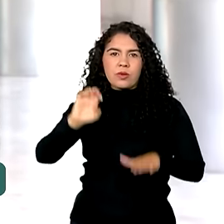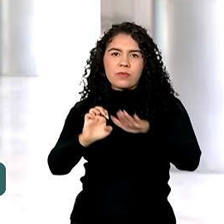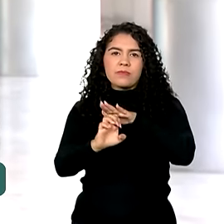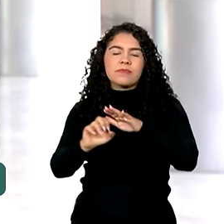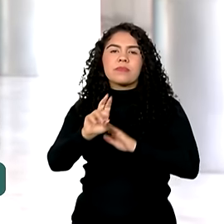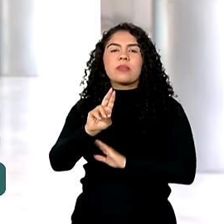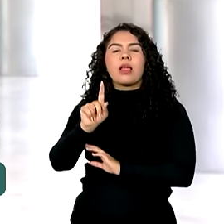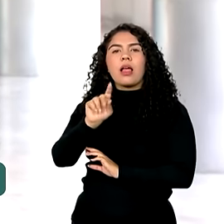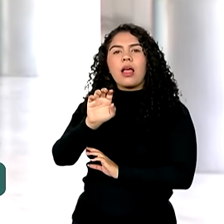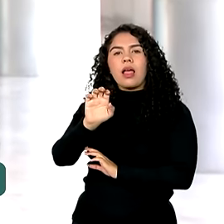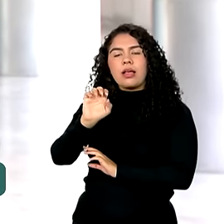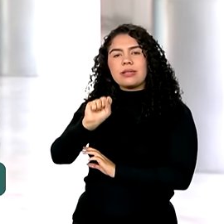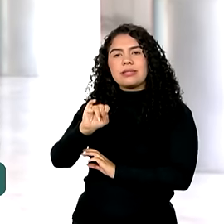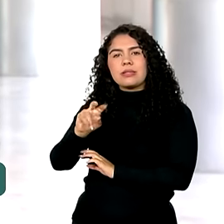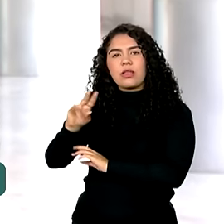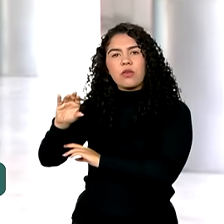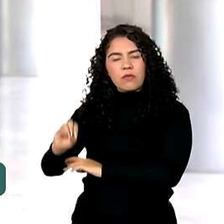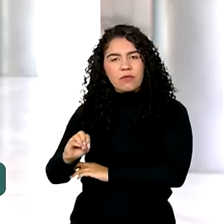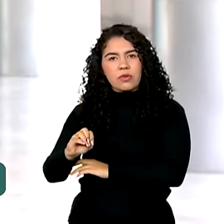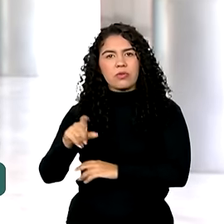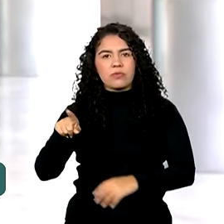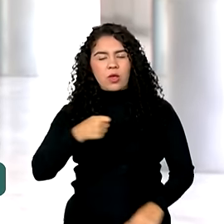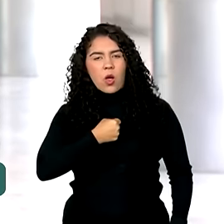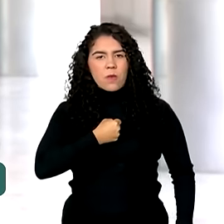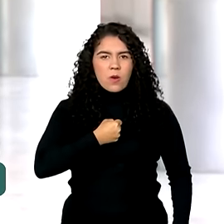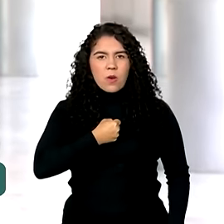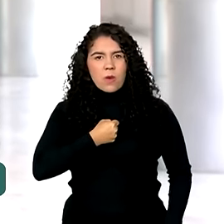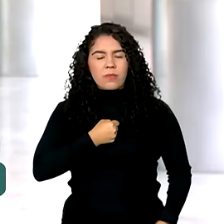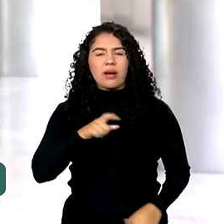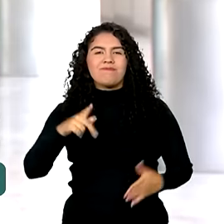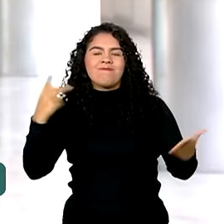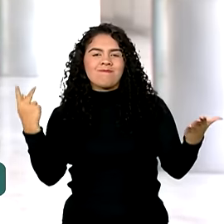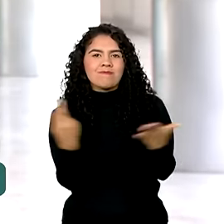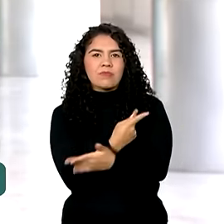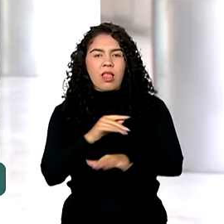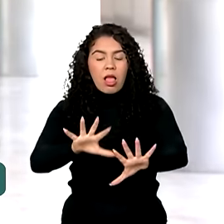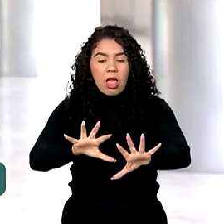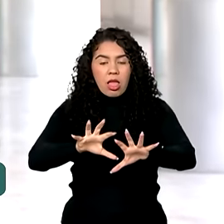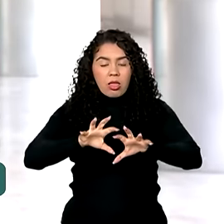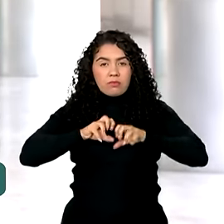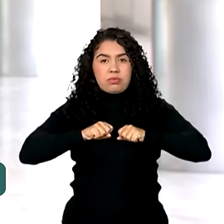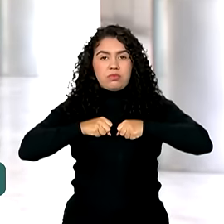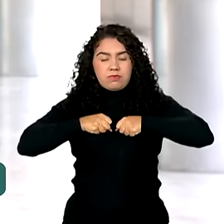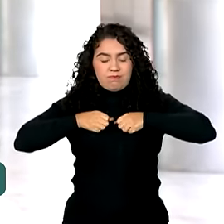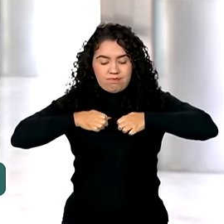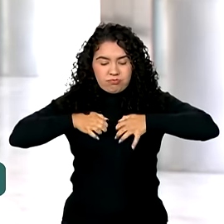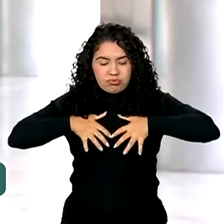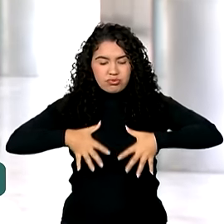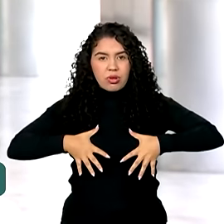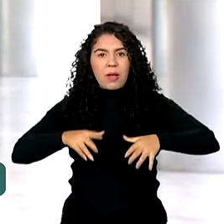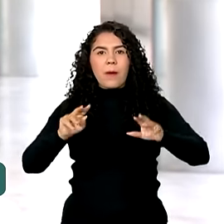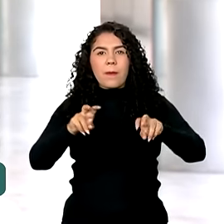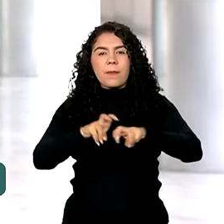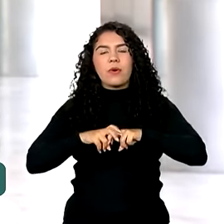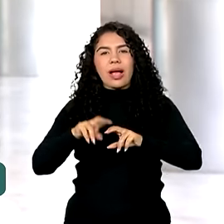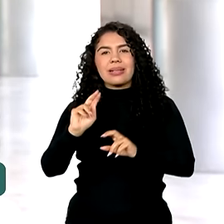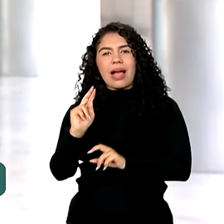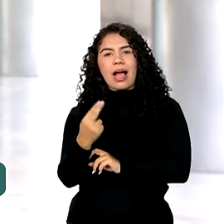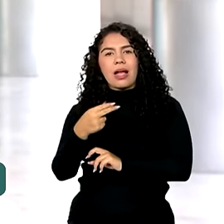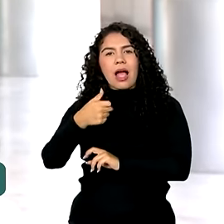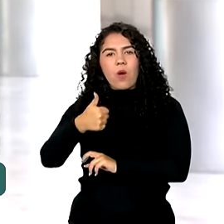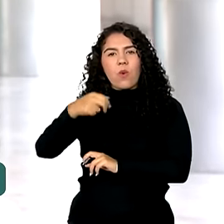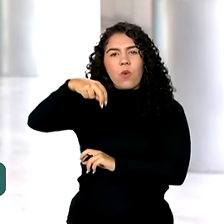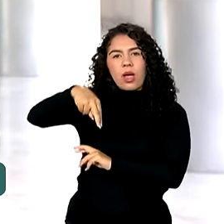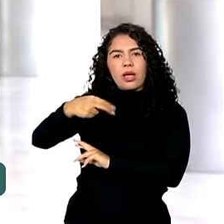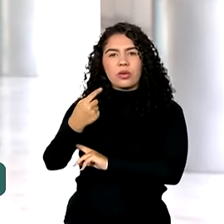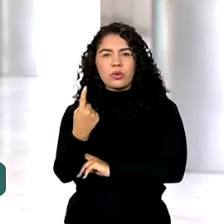anos. Ele foi vítima de uma broncopneumonia depois de uma infecção por gripe causada pelo vírus H1N1. Bem, o presidente